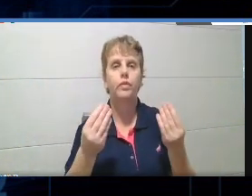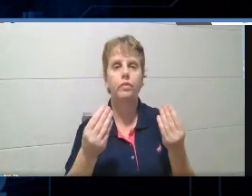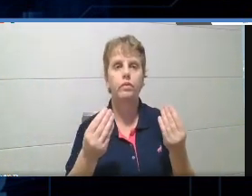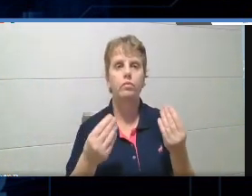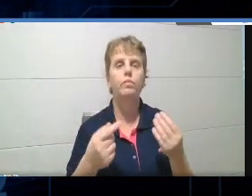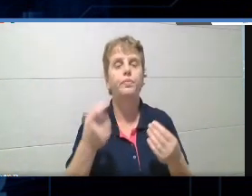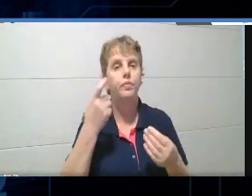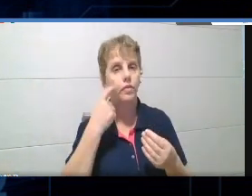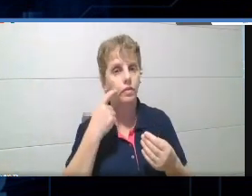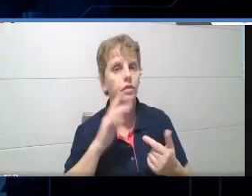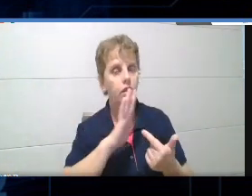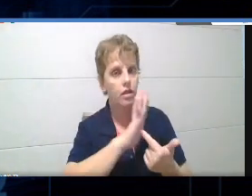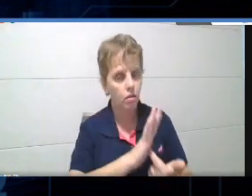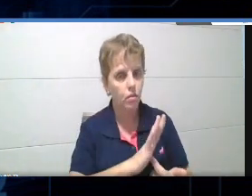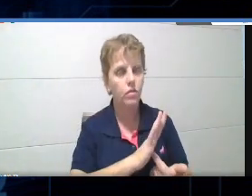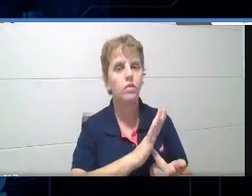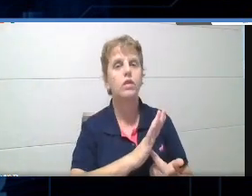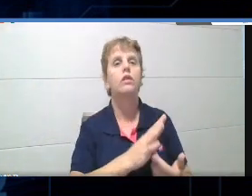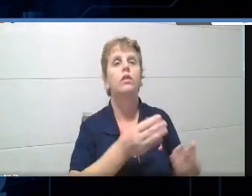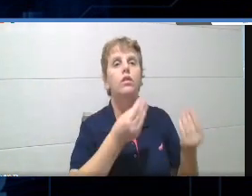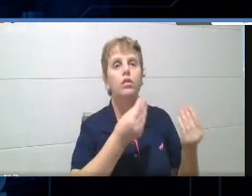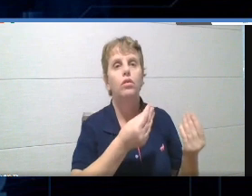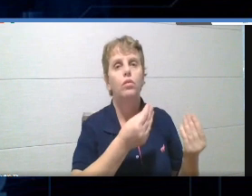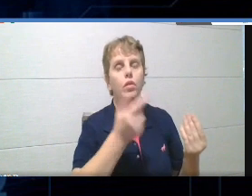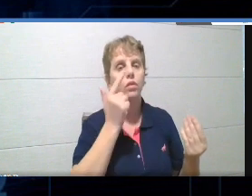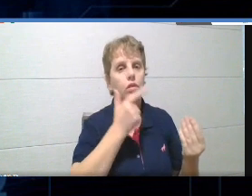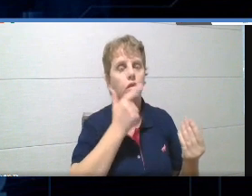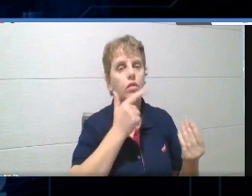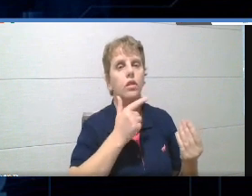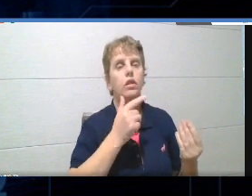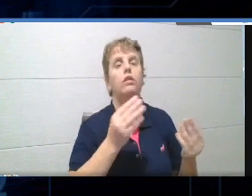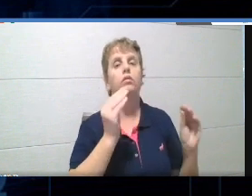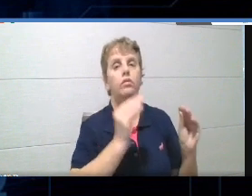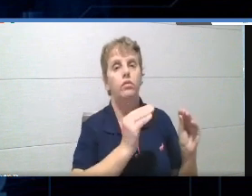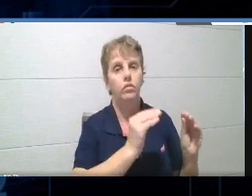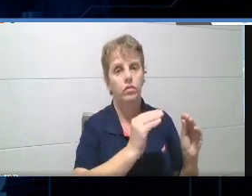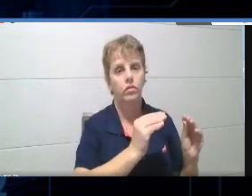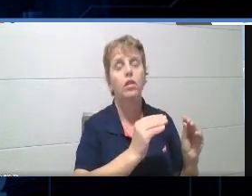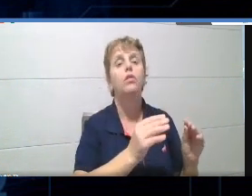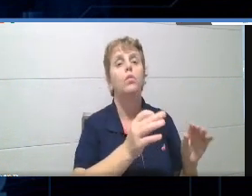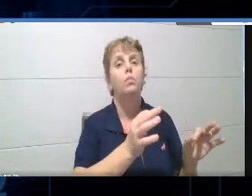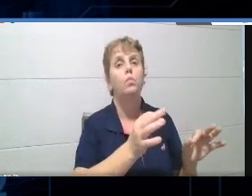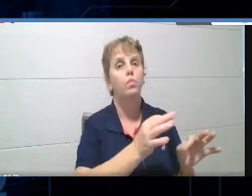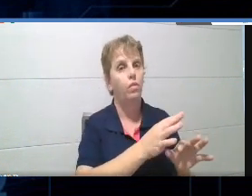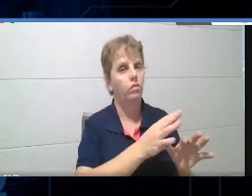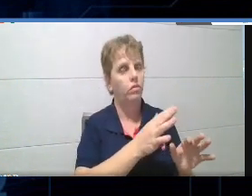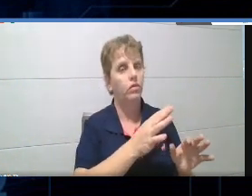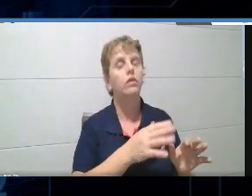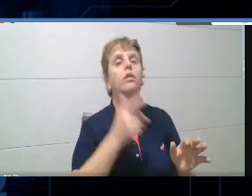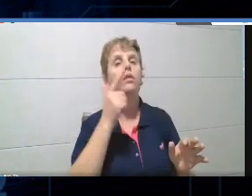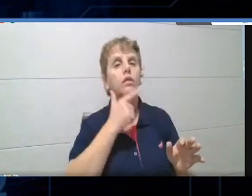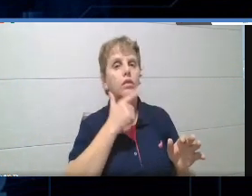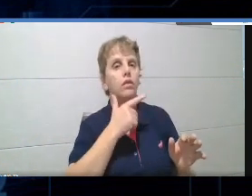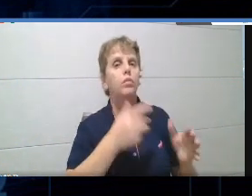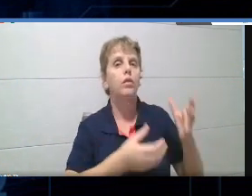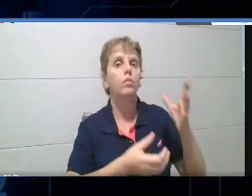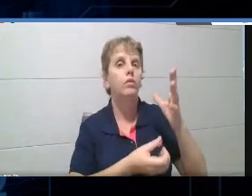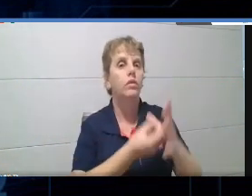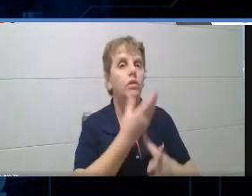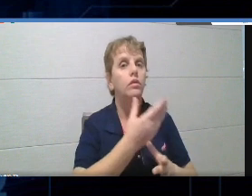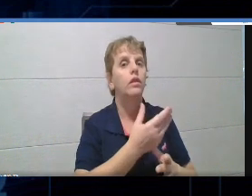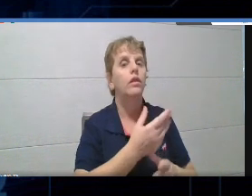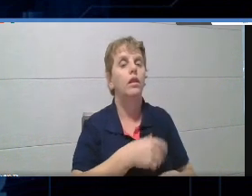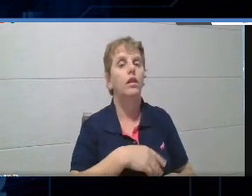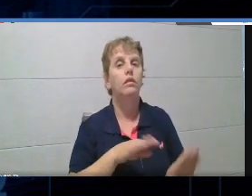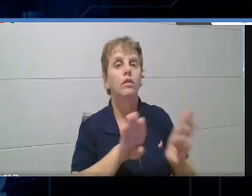bem. Eu mostrei para vocês agora como que eu posso adicionar um quiz pronto à minha galeria. Como que eu posso criar um quiz.